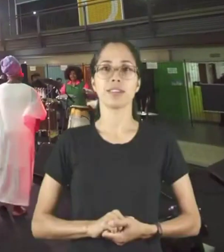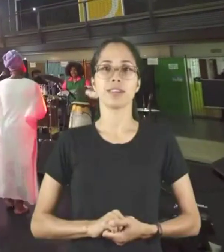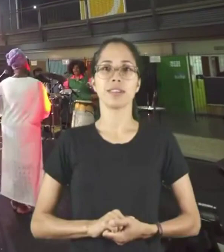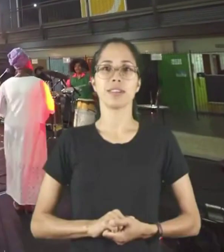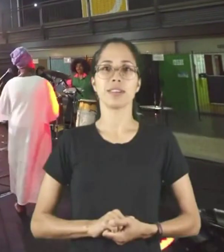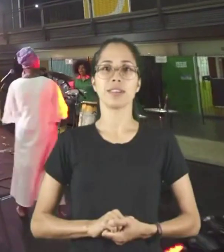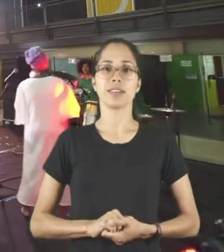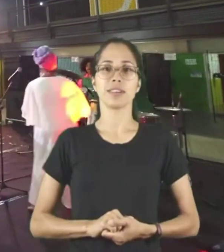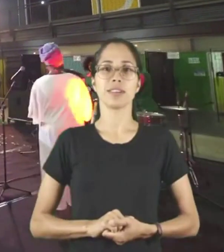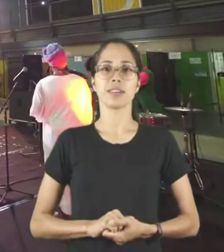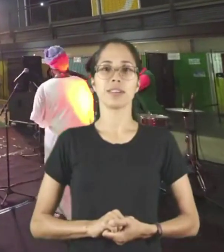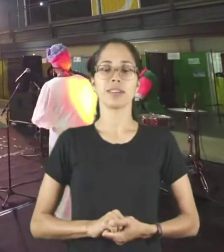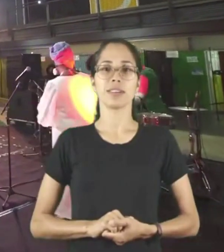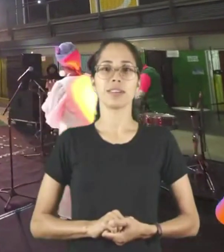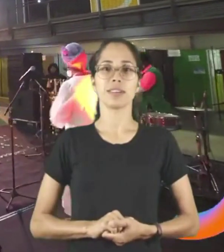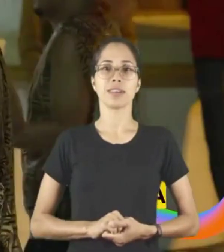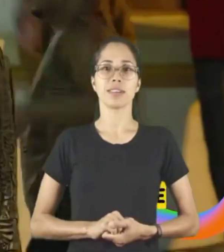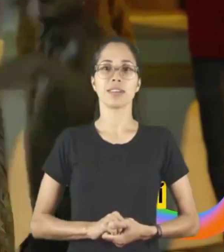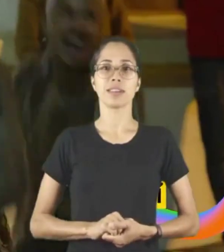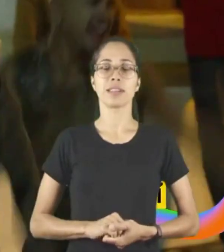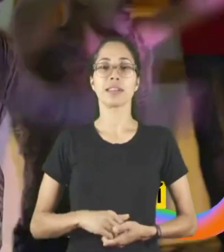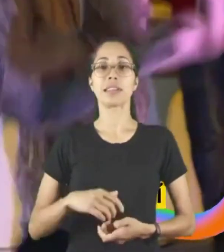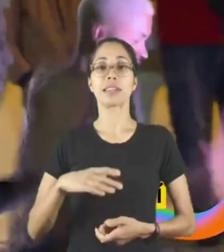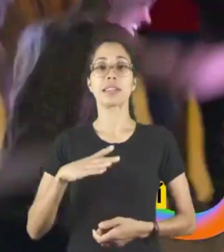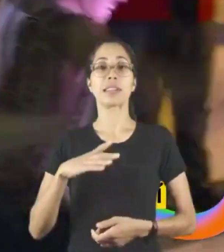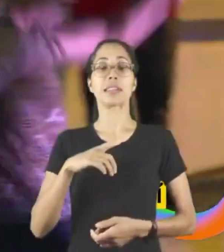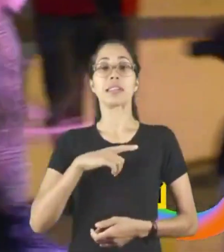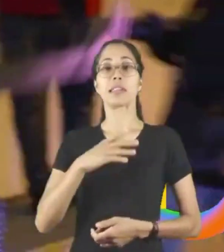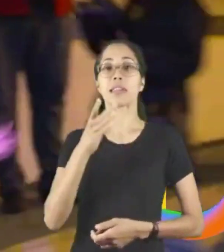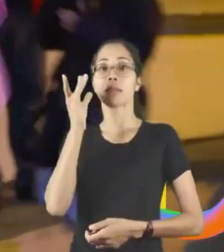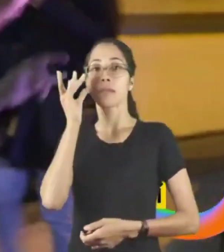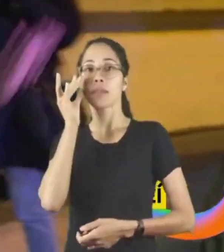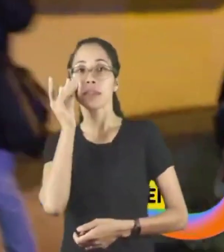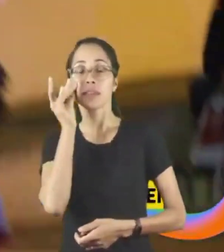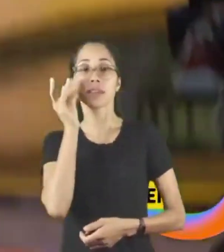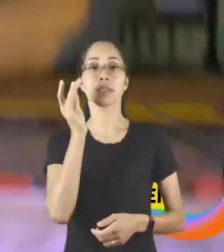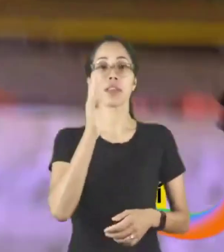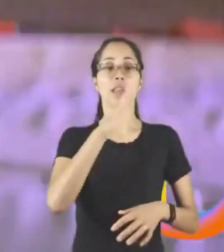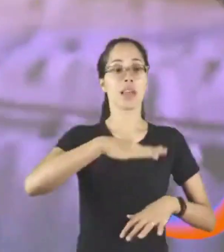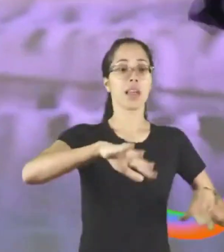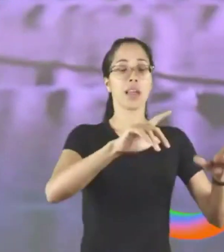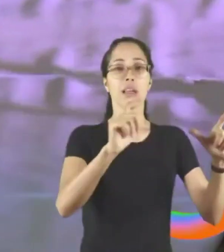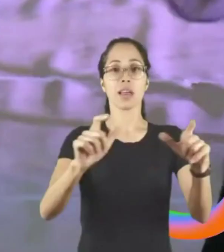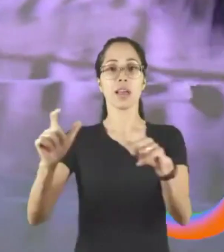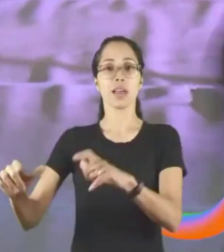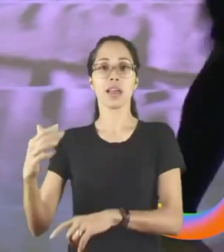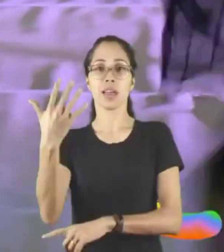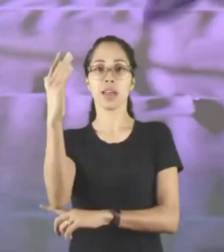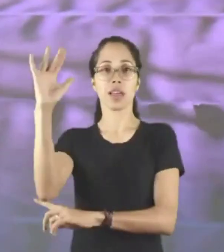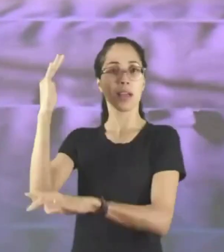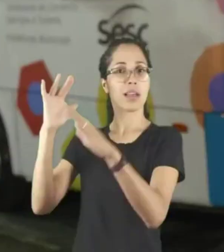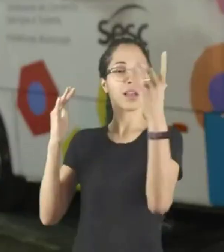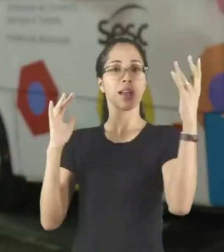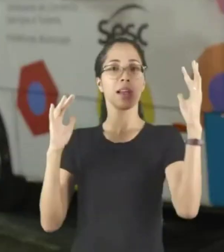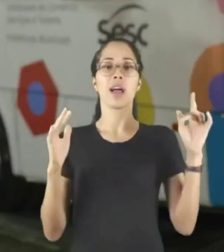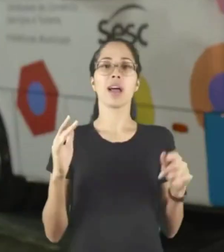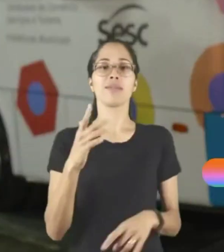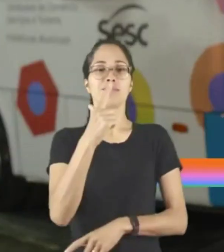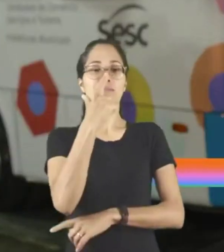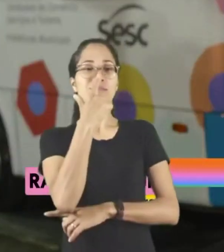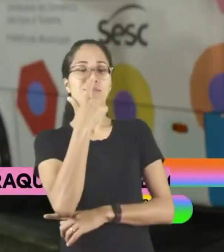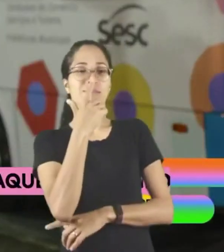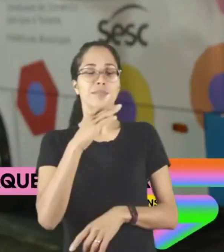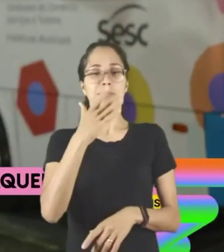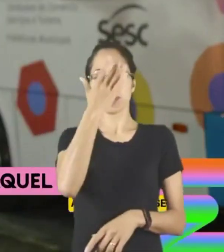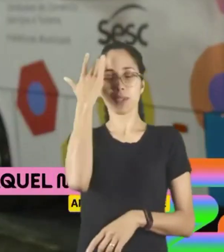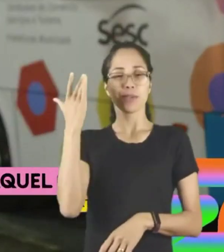A presença democrática nas praças, nos parques e nas áreas livres inspira o público e os artistas. Ele chega,